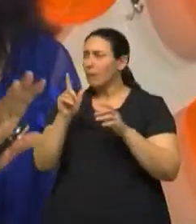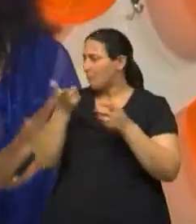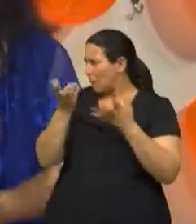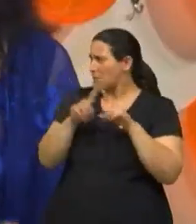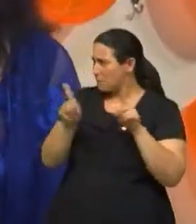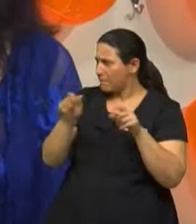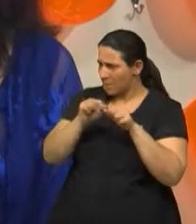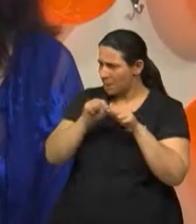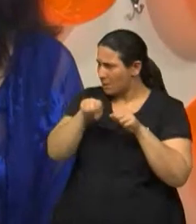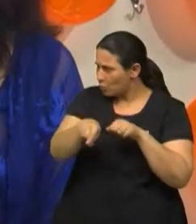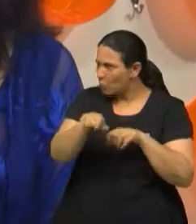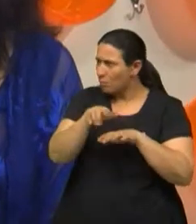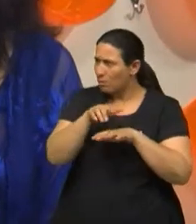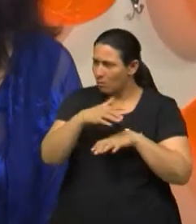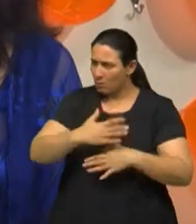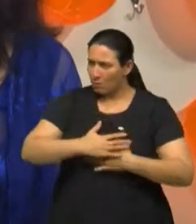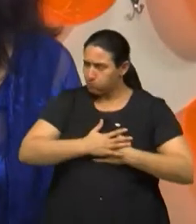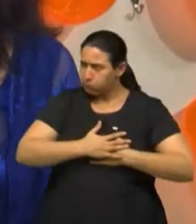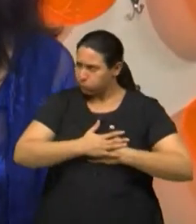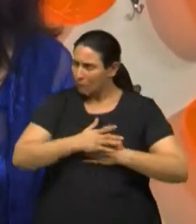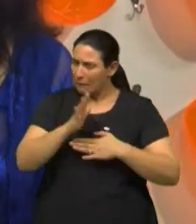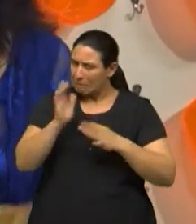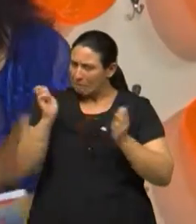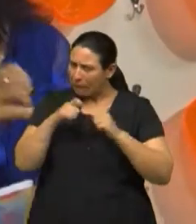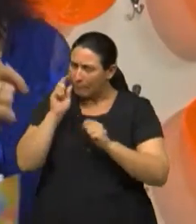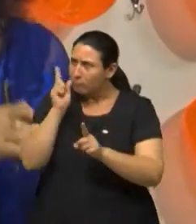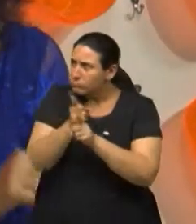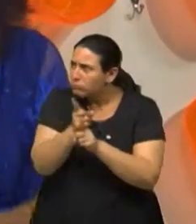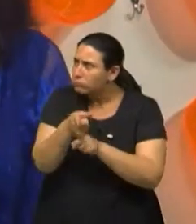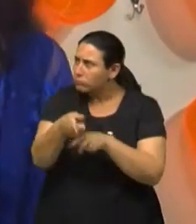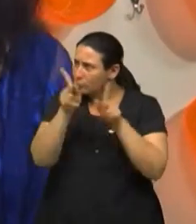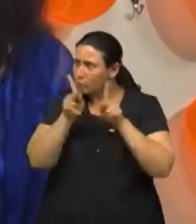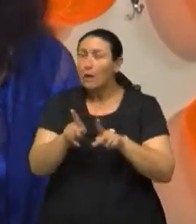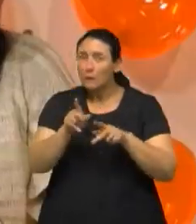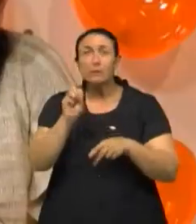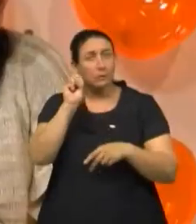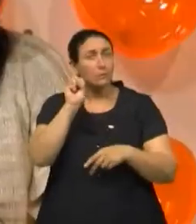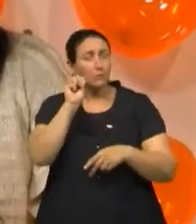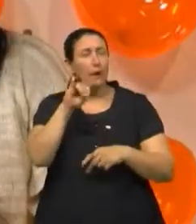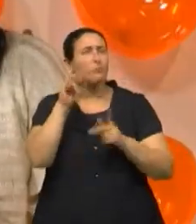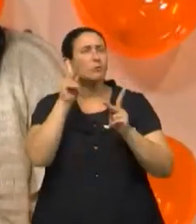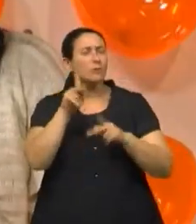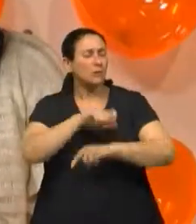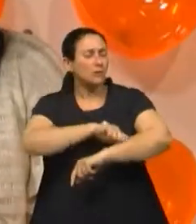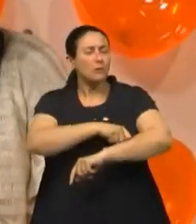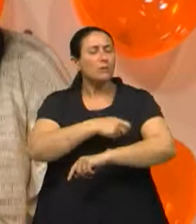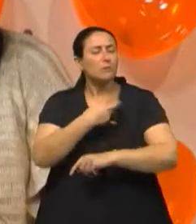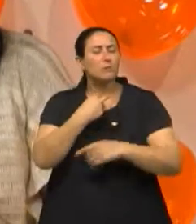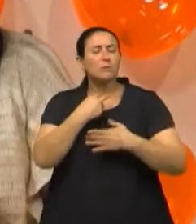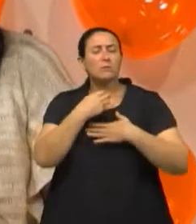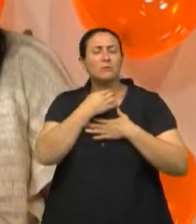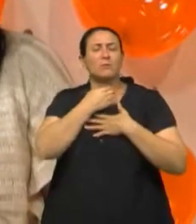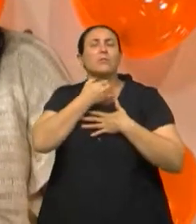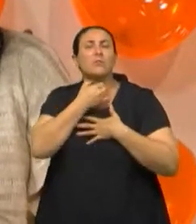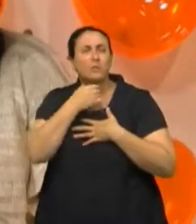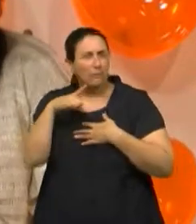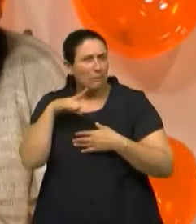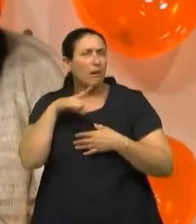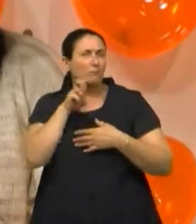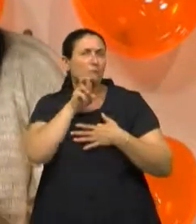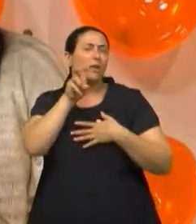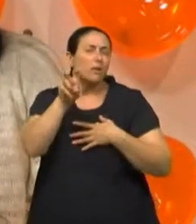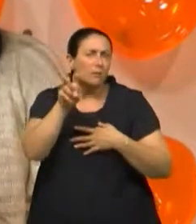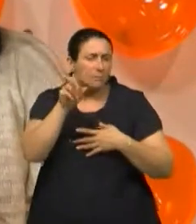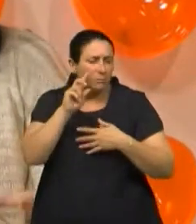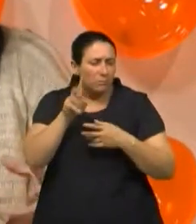em seguida ela dá sinal que não é? Exatamente. Às a pessoa pode gemer, pode sentir dor ou pode abrir os